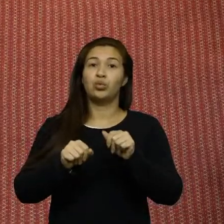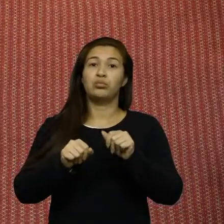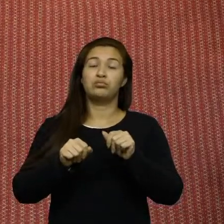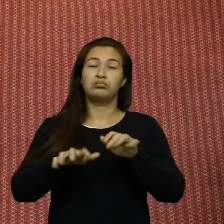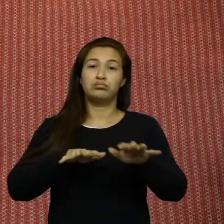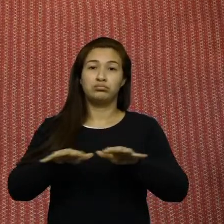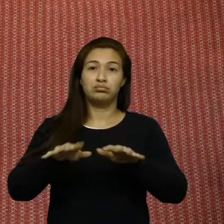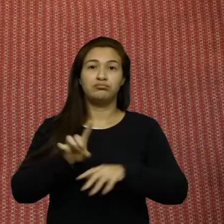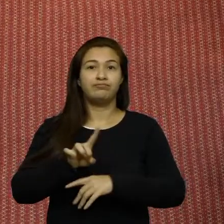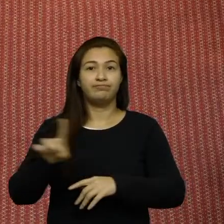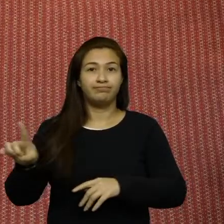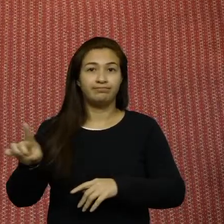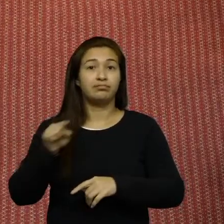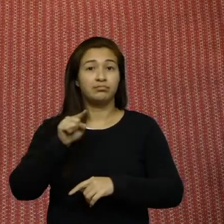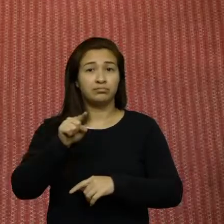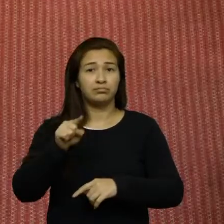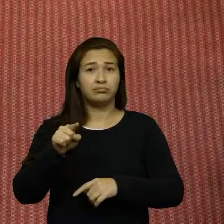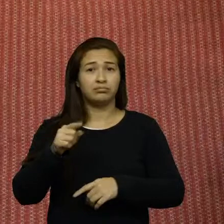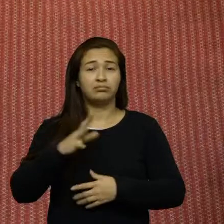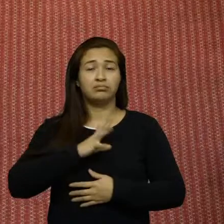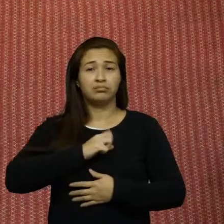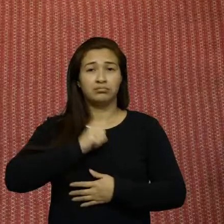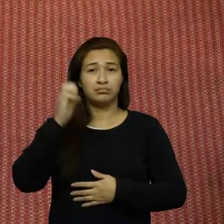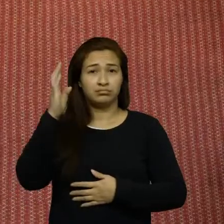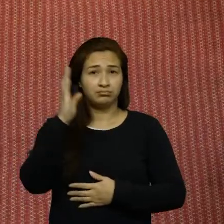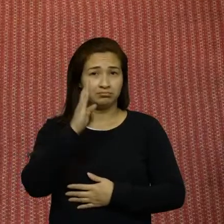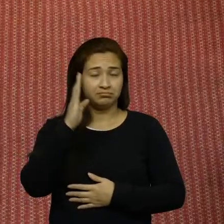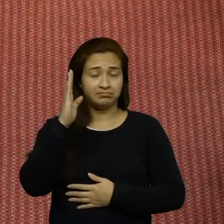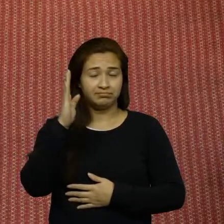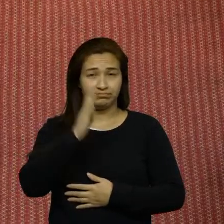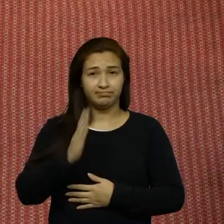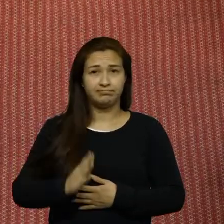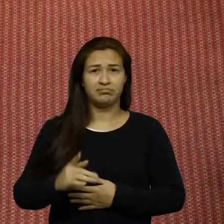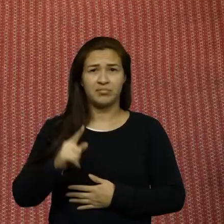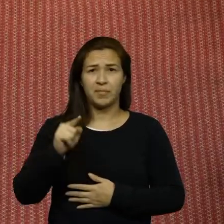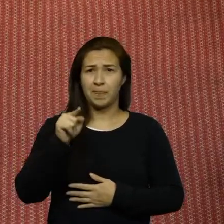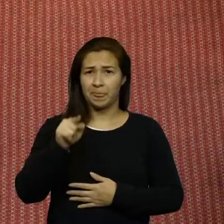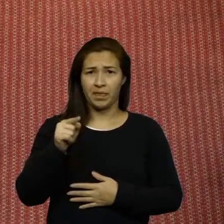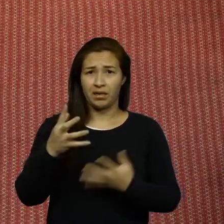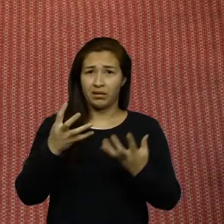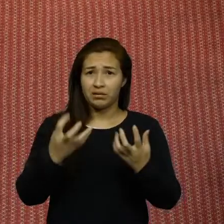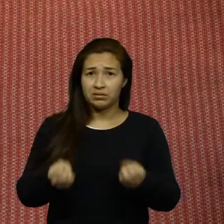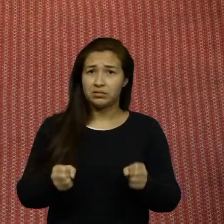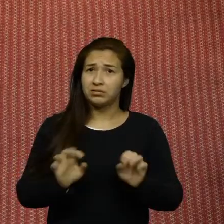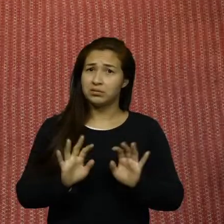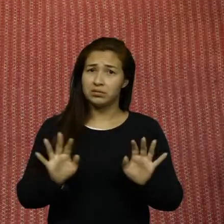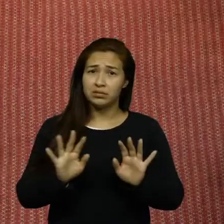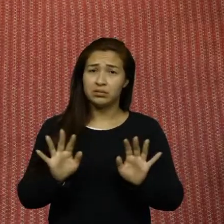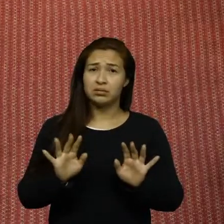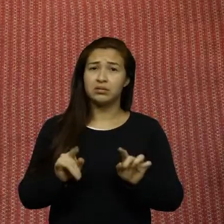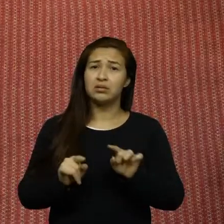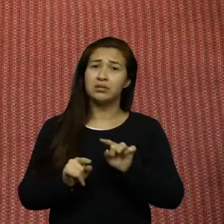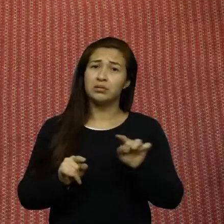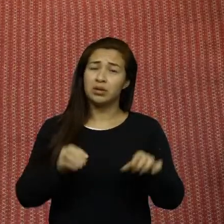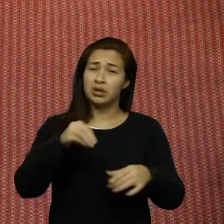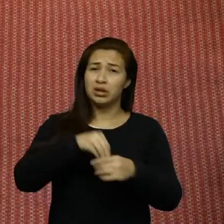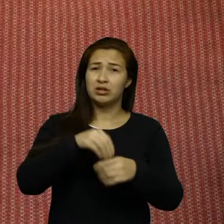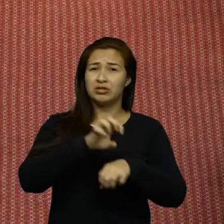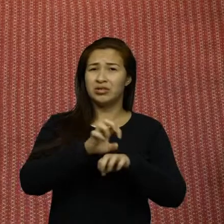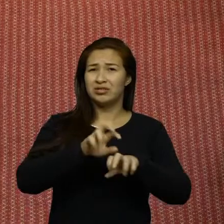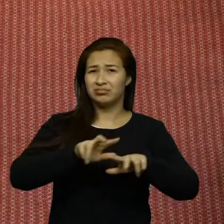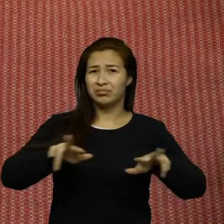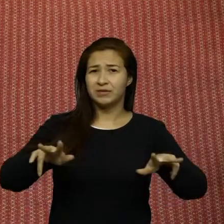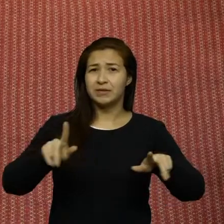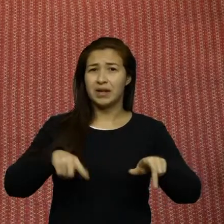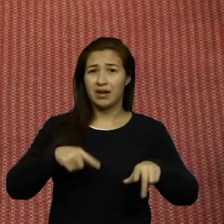cair nessa tentativa de mercenário de extorsão que ele pratica com o governo da estrada porque é adiante uma grave